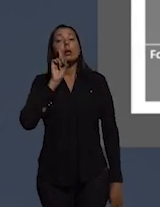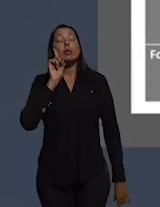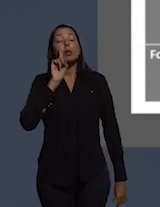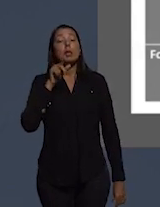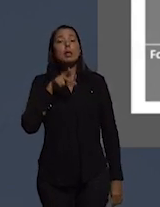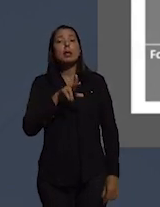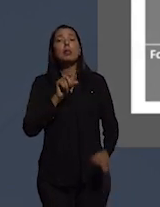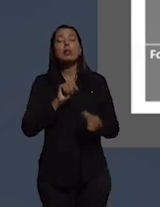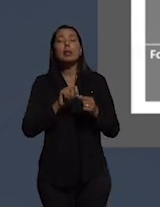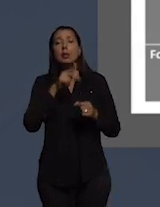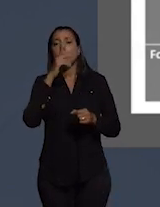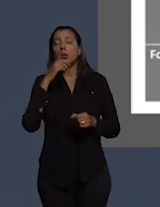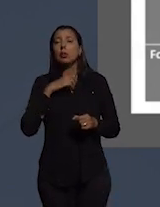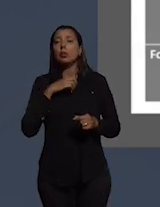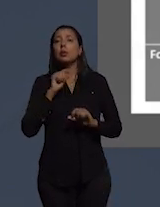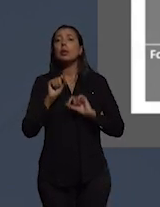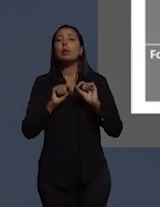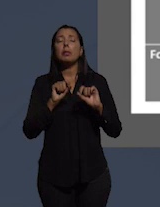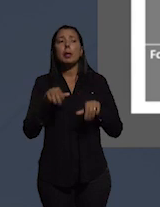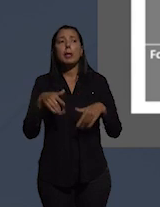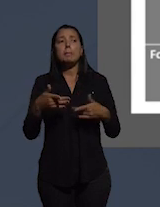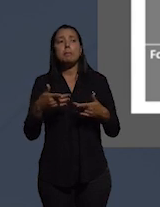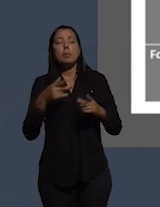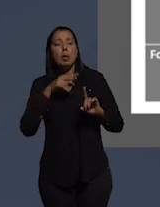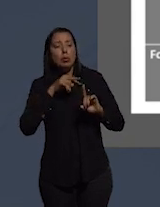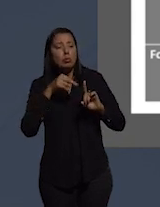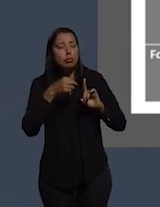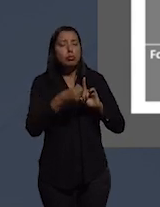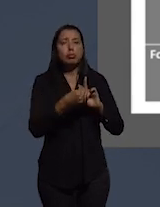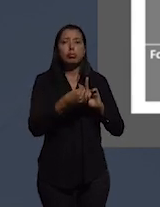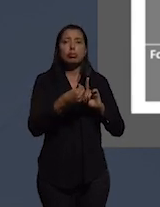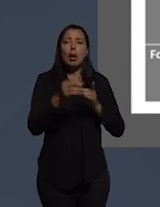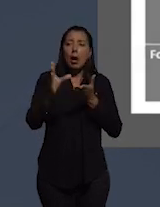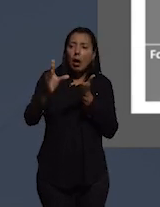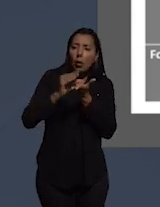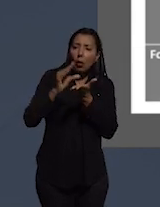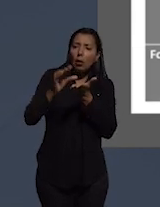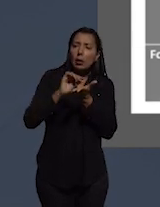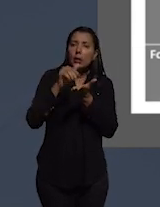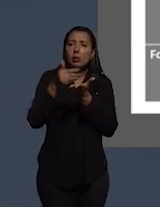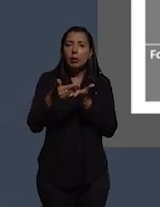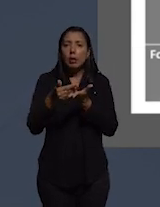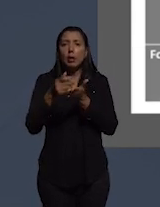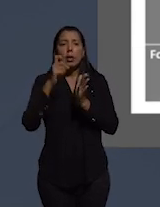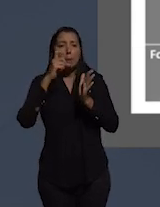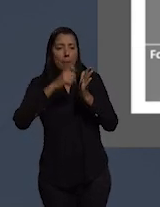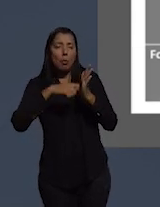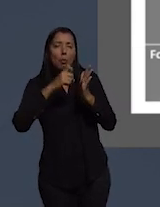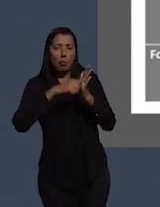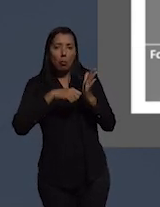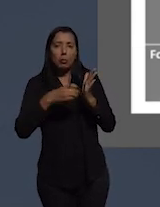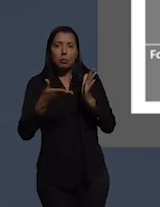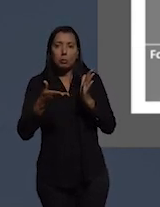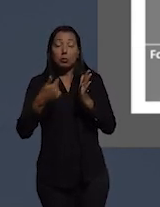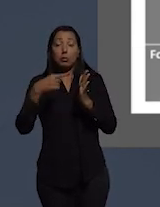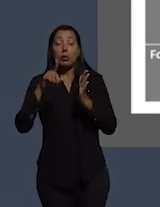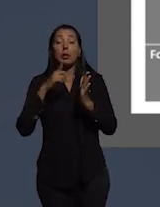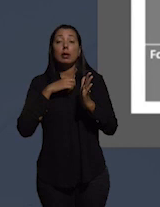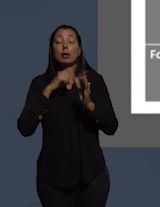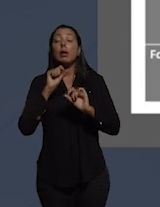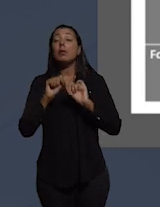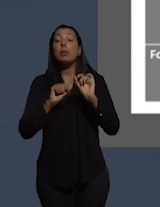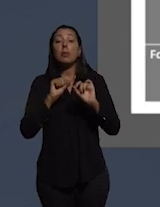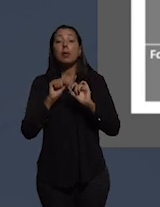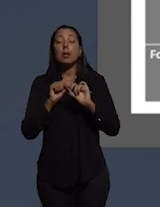isso é feito a pessoa que intermedia a coleta de impostos vai obter uma